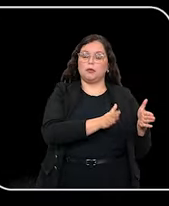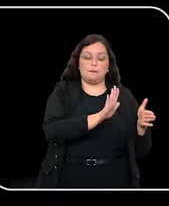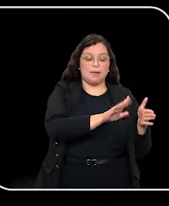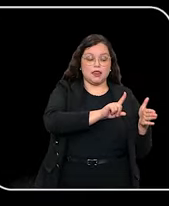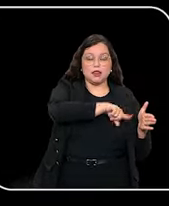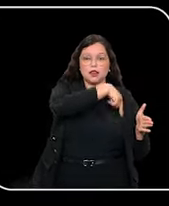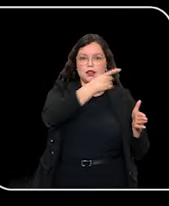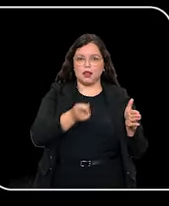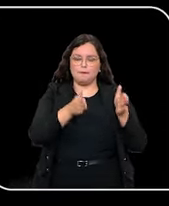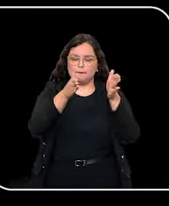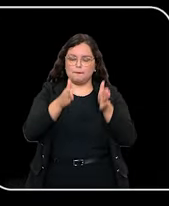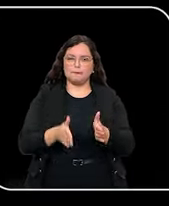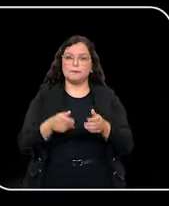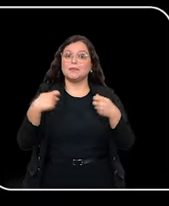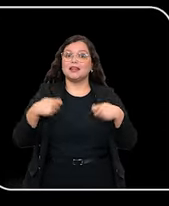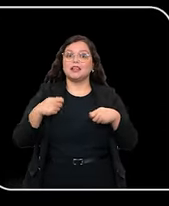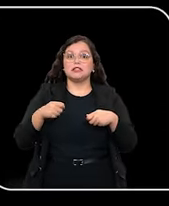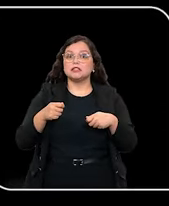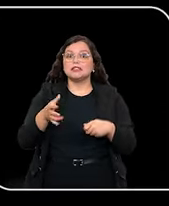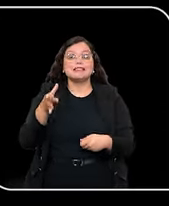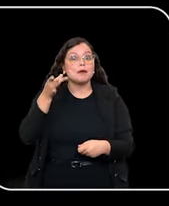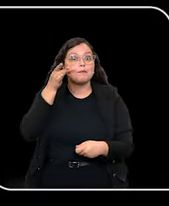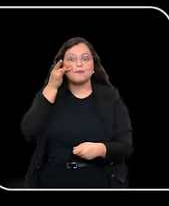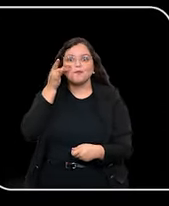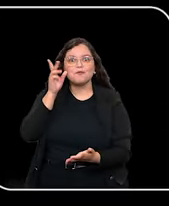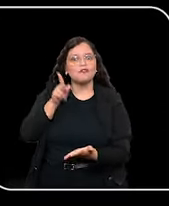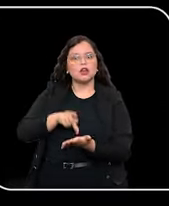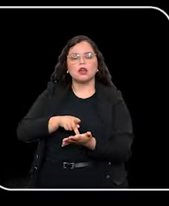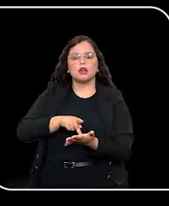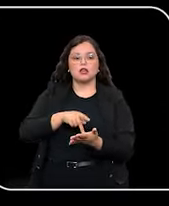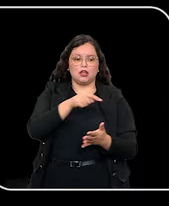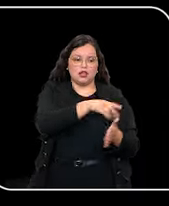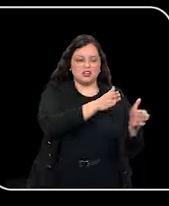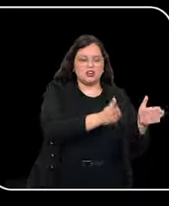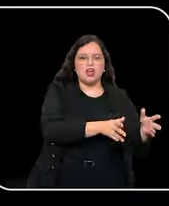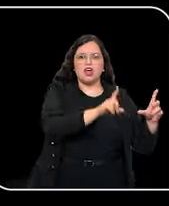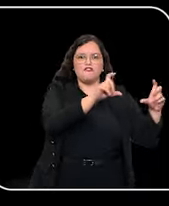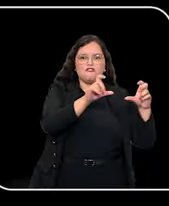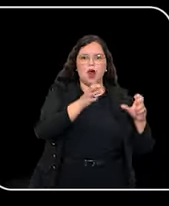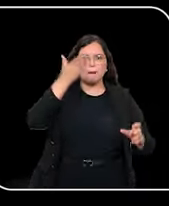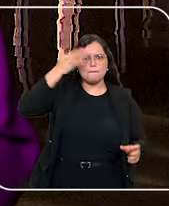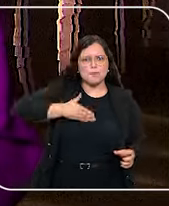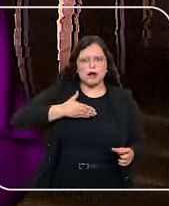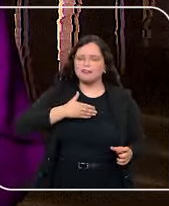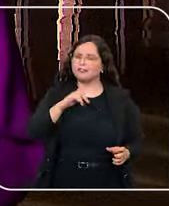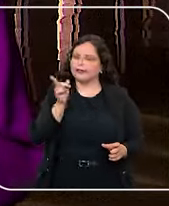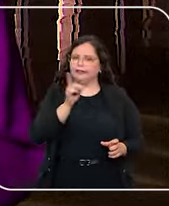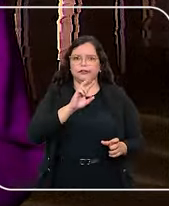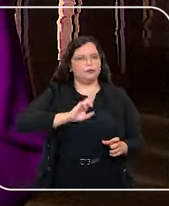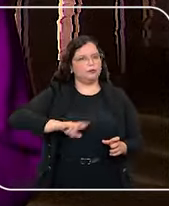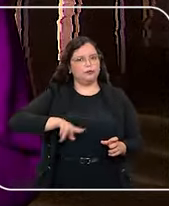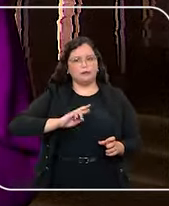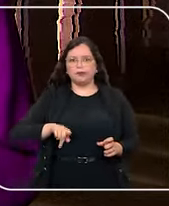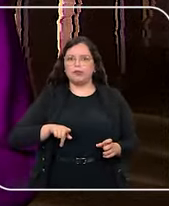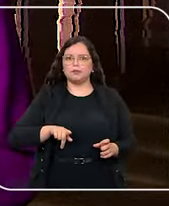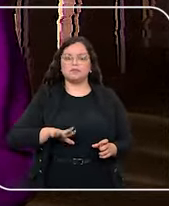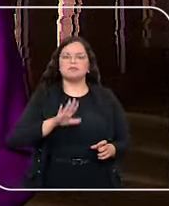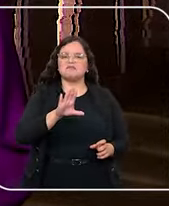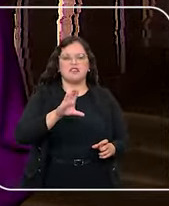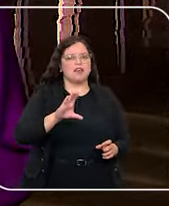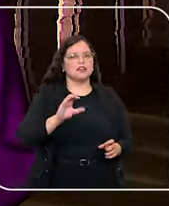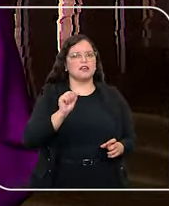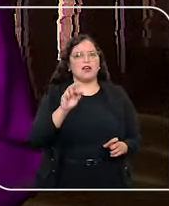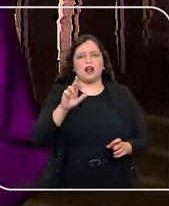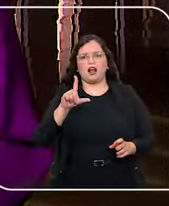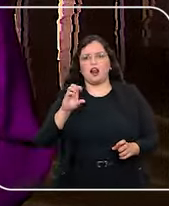presencial. Ou seja, não pode servir como prova em ação penal, ainda que confirmada em juízo. Mas não foi o que aconteceu com o Carlos